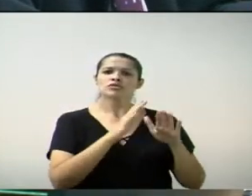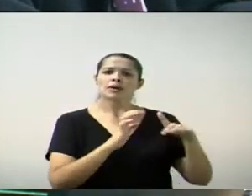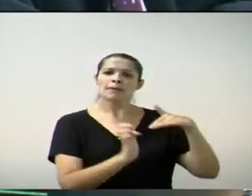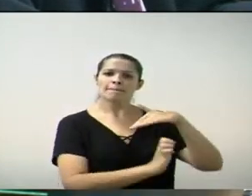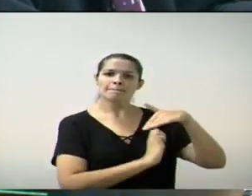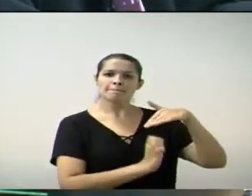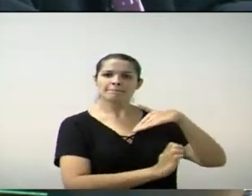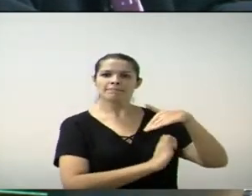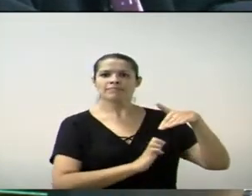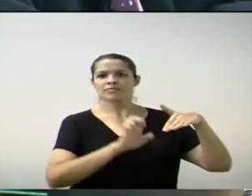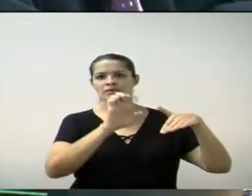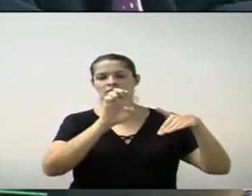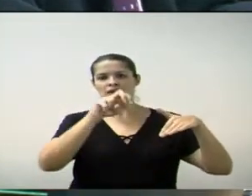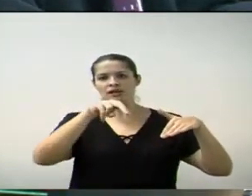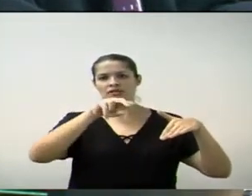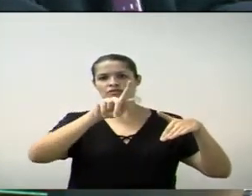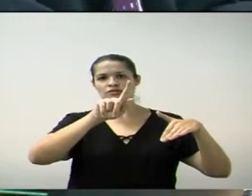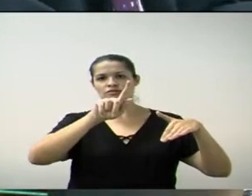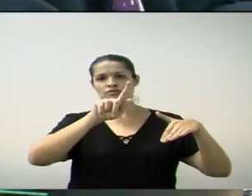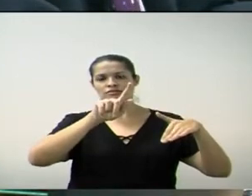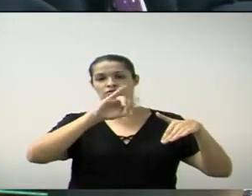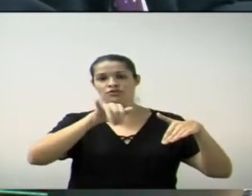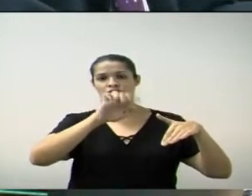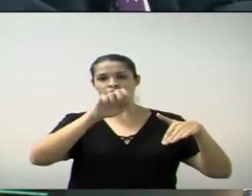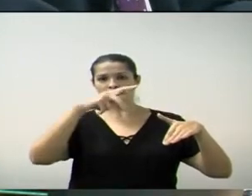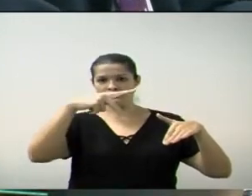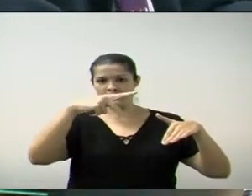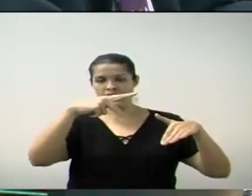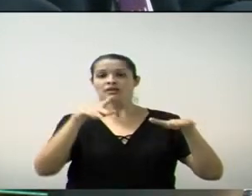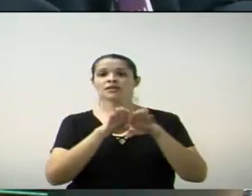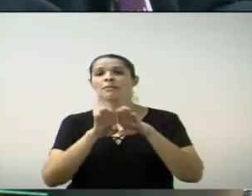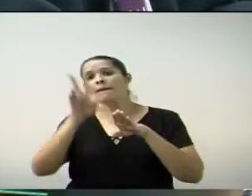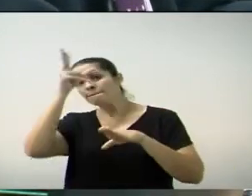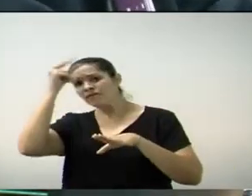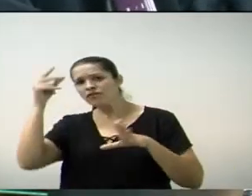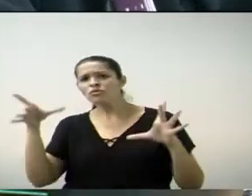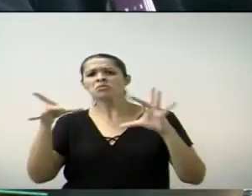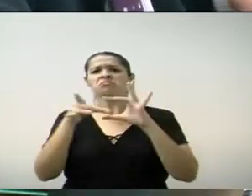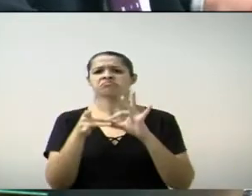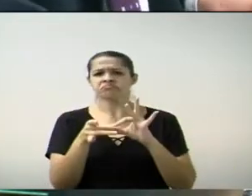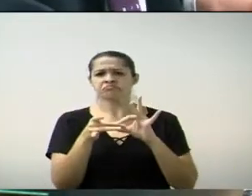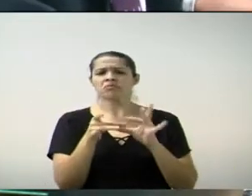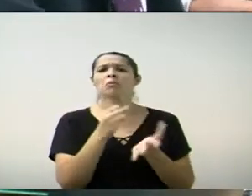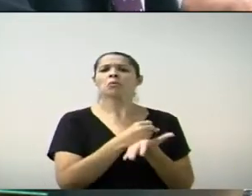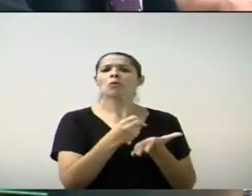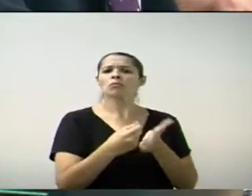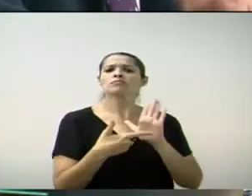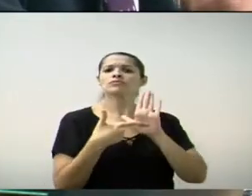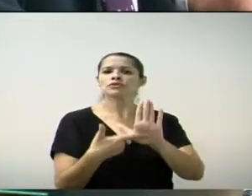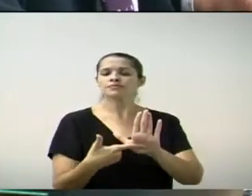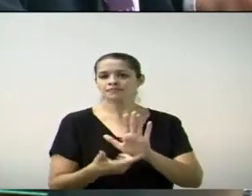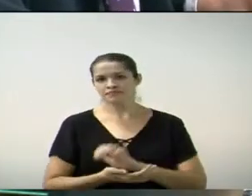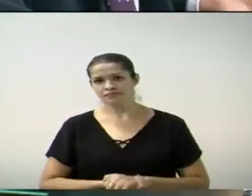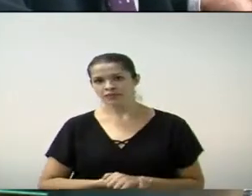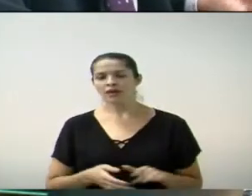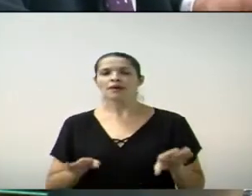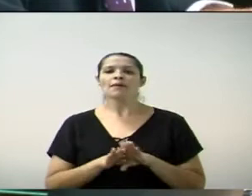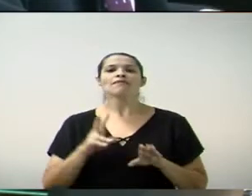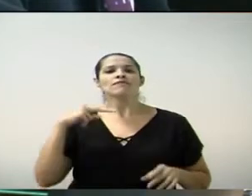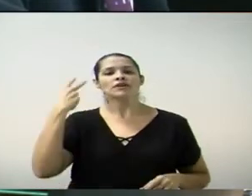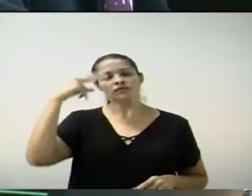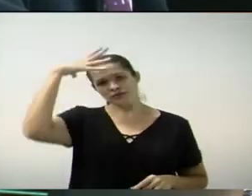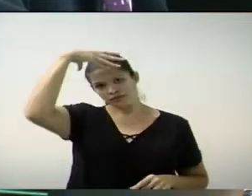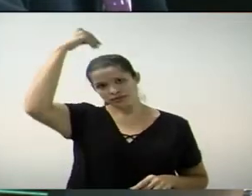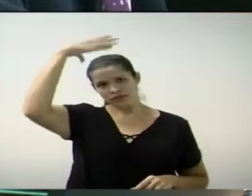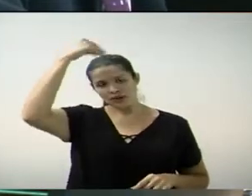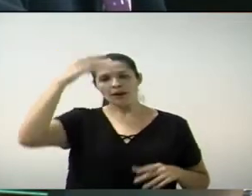Engepe e a municipalidade. De número 101, do vereador Xandinho Ferrari, requerendo informações do executivo quanto ao